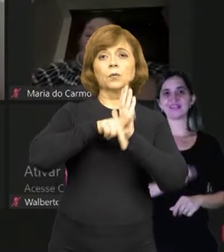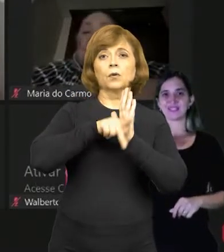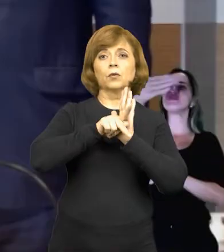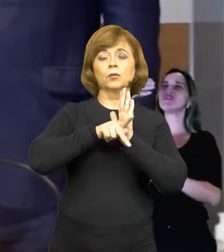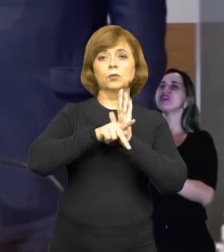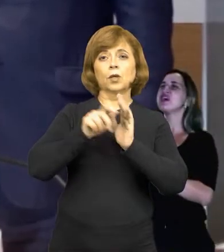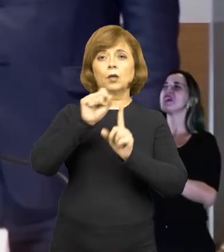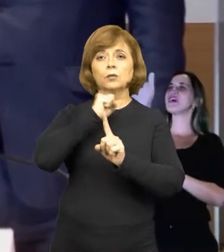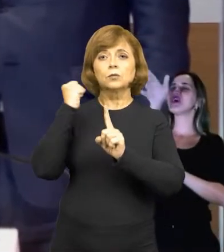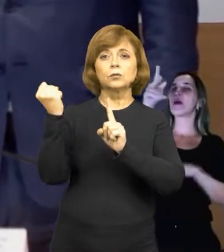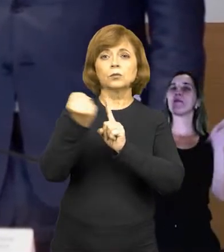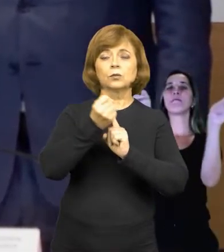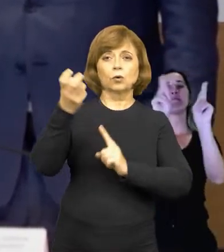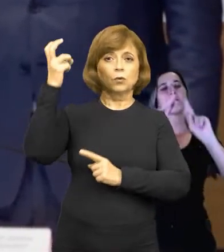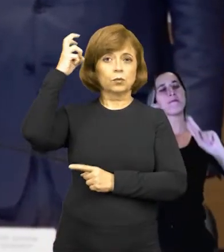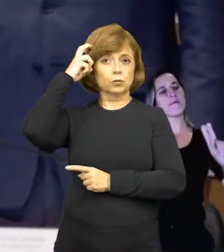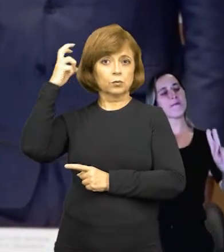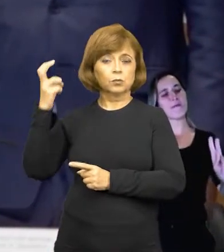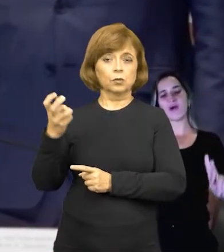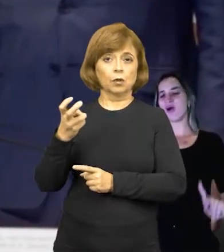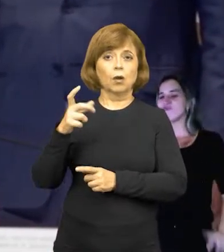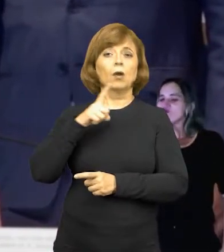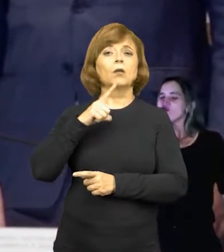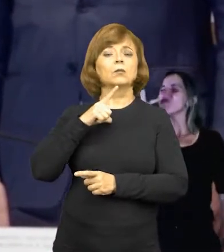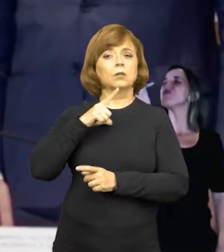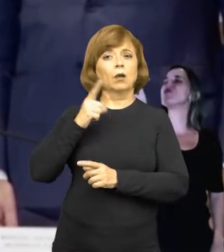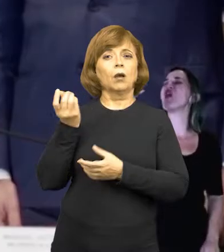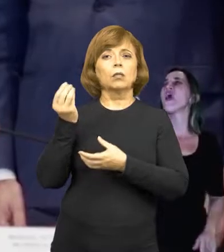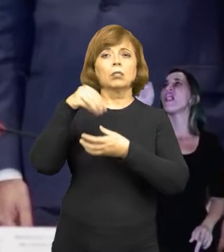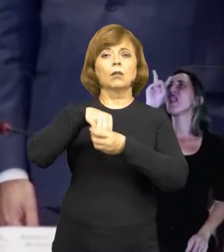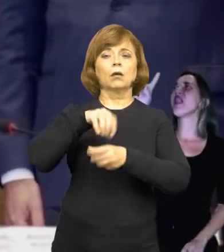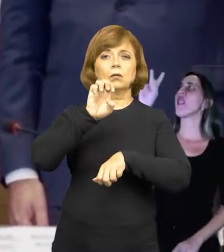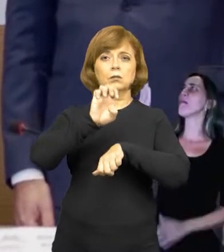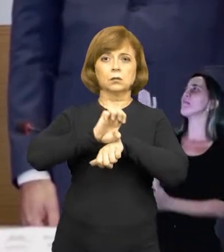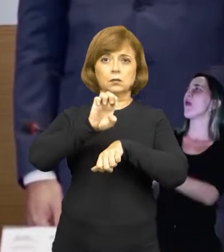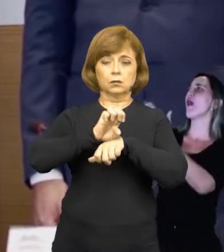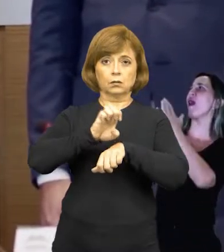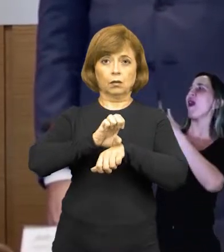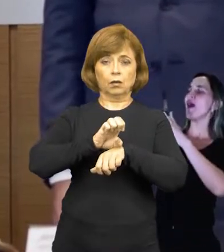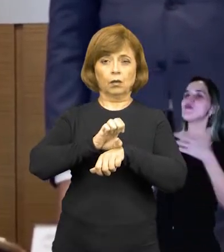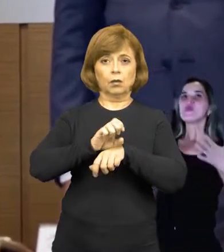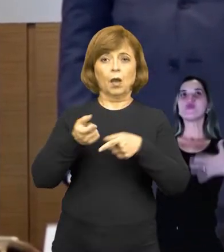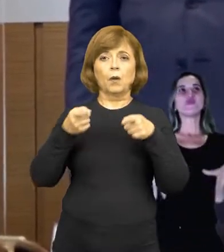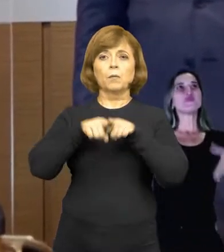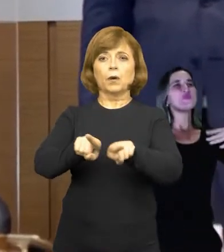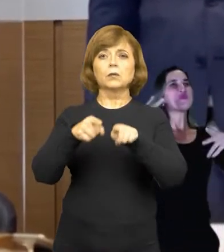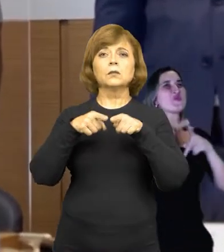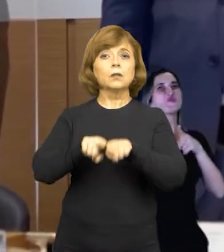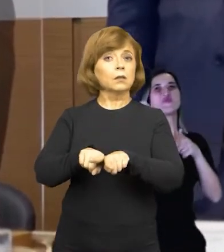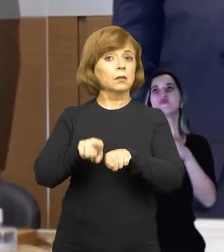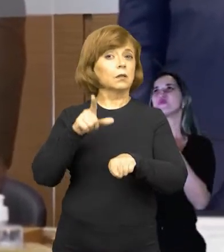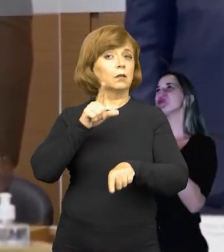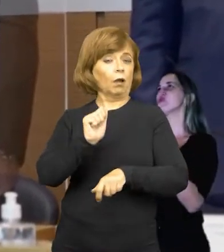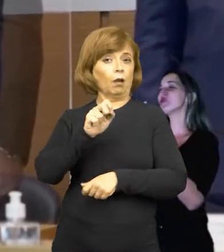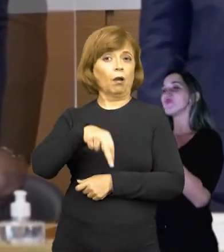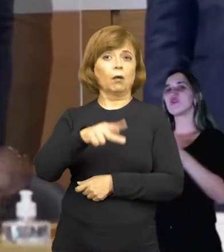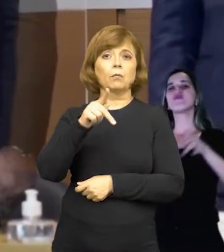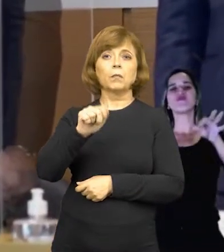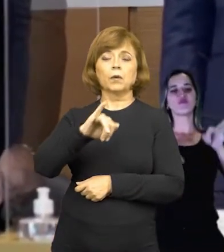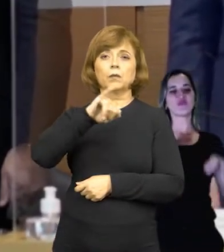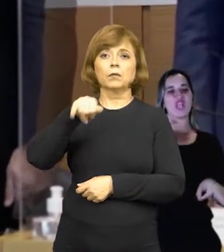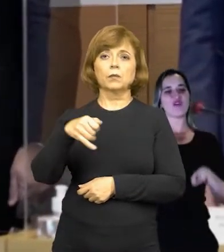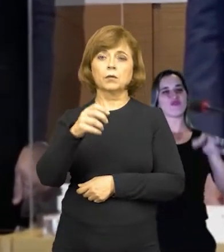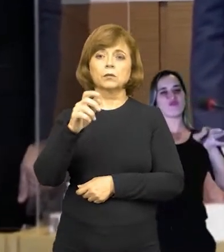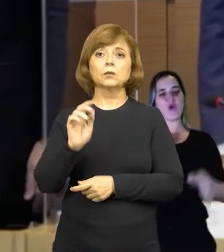fins lucrativos de Rio Bonito, no interior do estado. Uma das parcerias da Amperje com o objetivo de fortalecer o